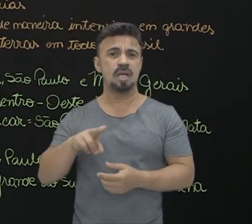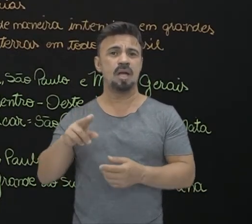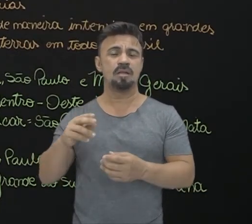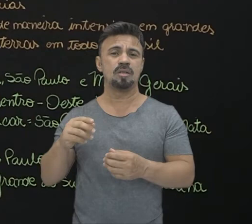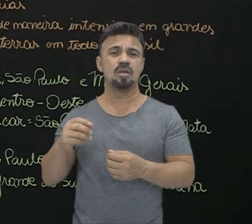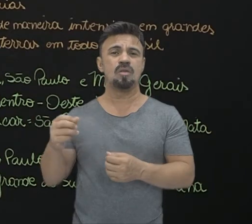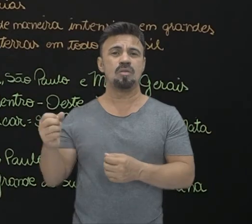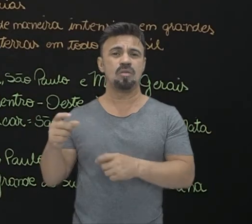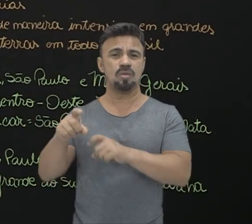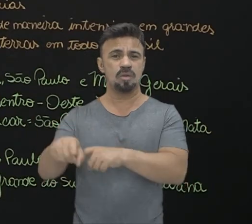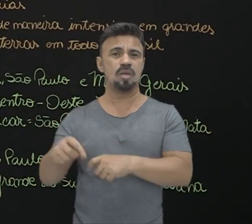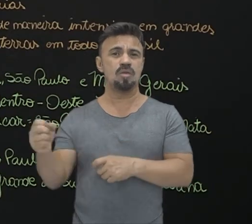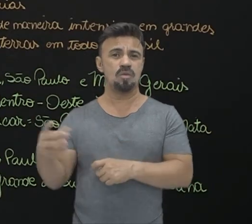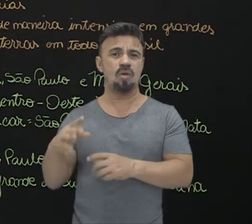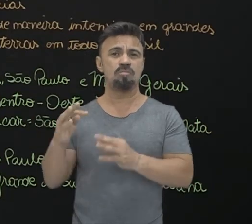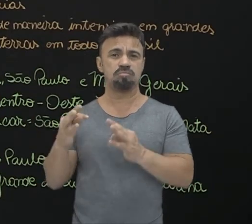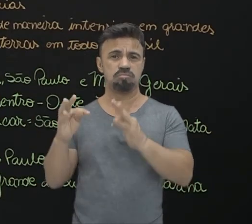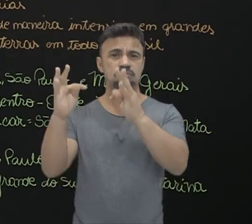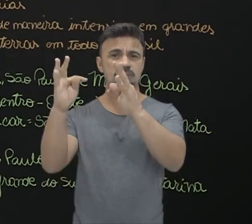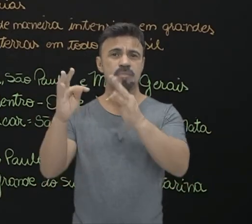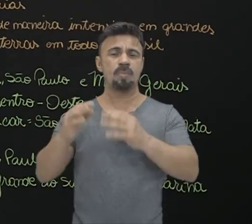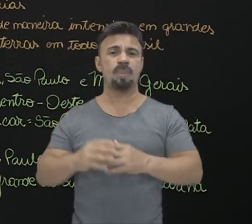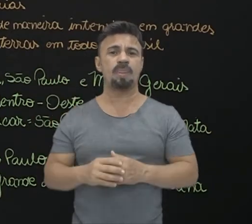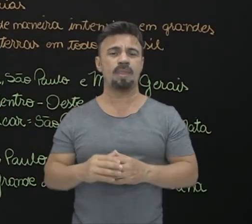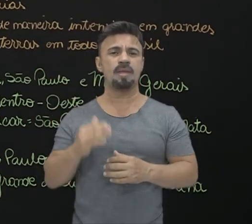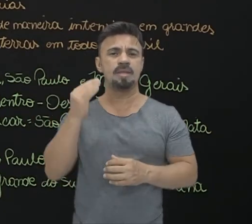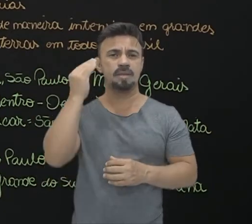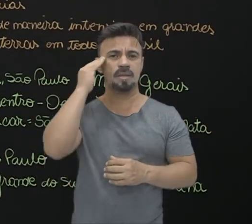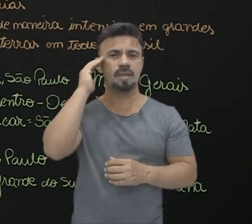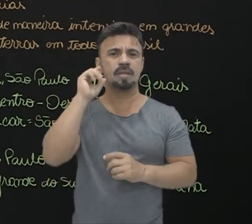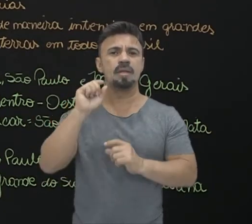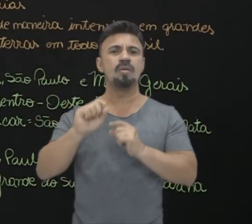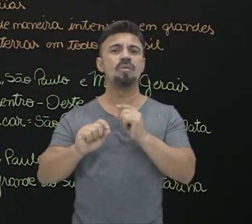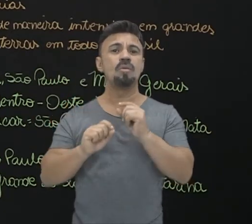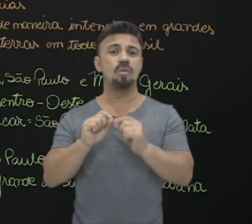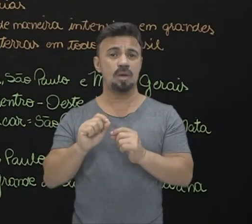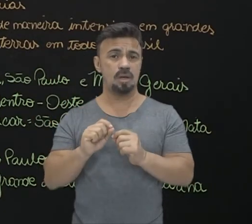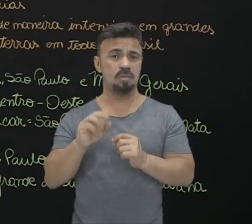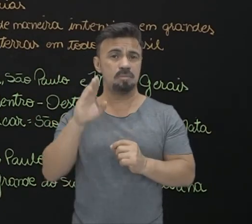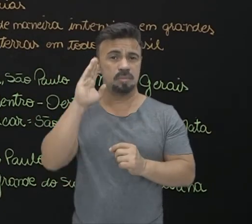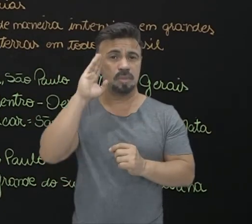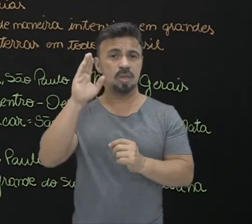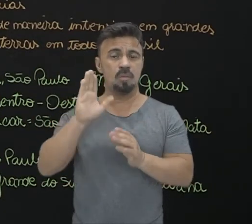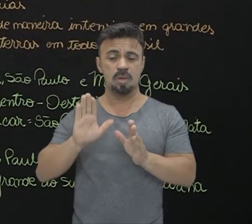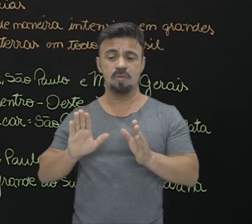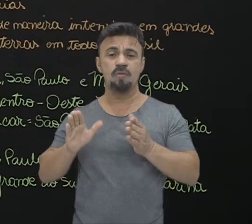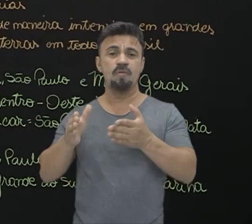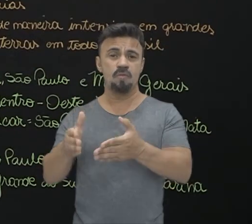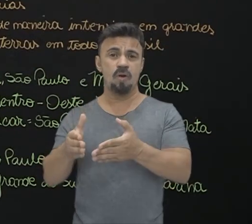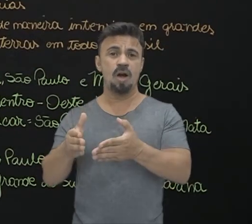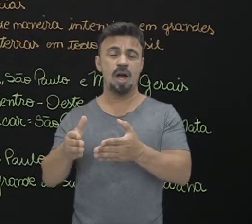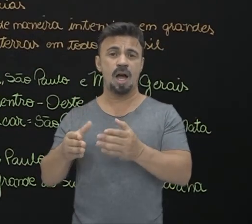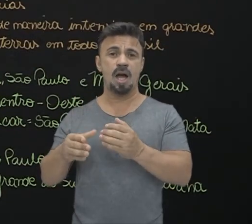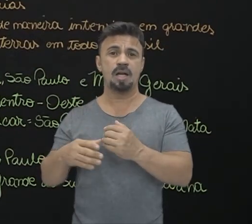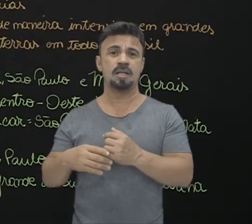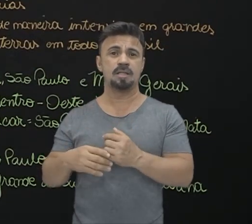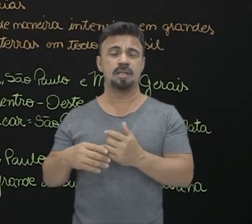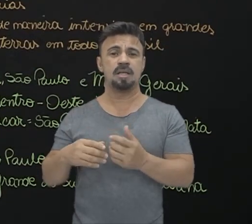agricultura moderna. Importante, então, entender que ela vai estar focada nessas grandes áreas